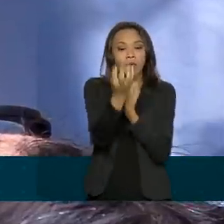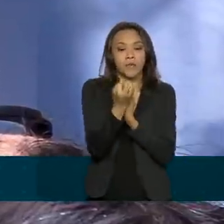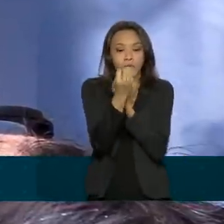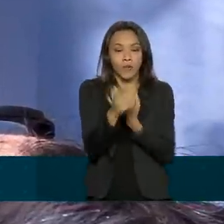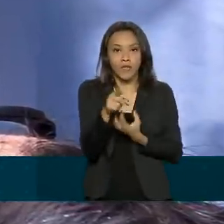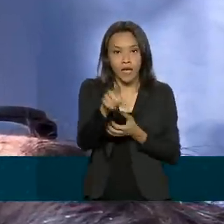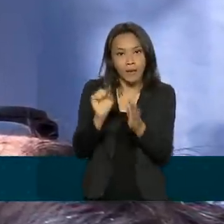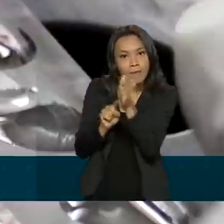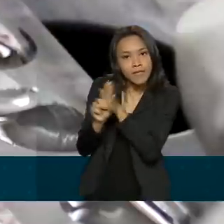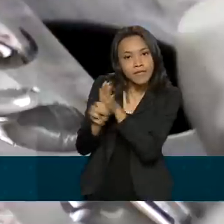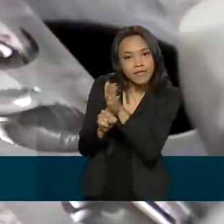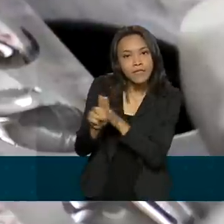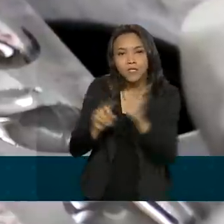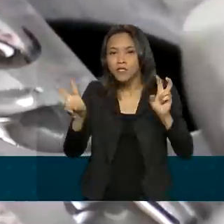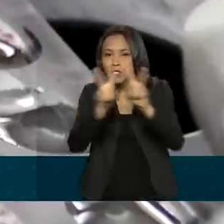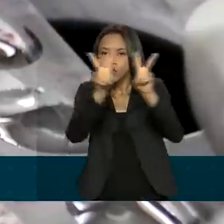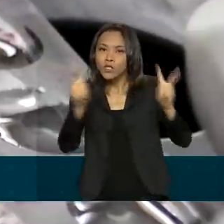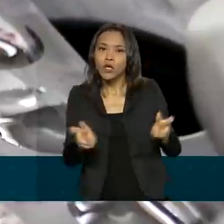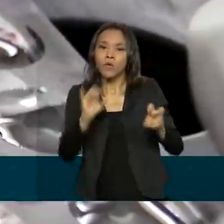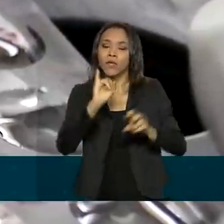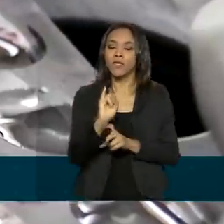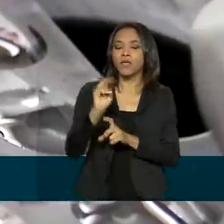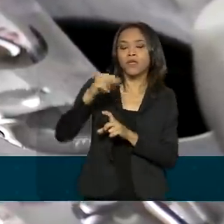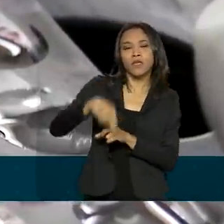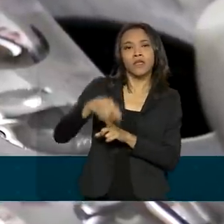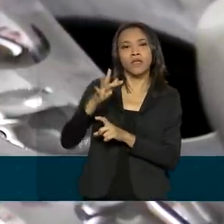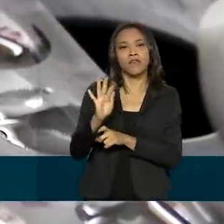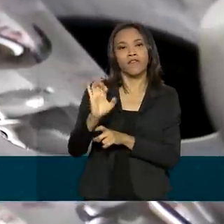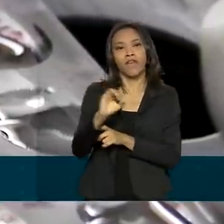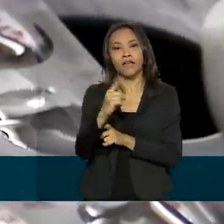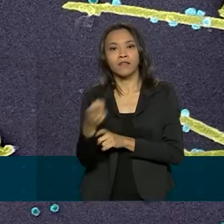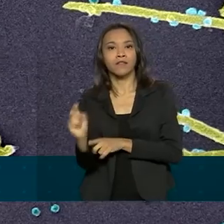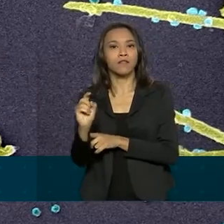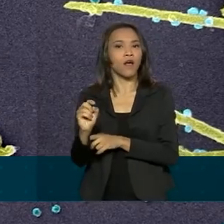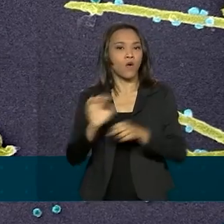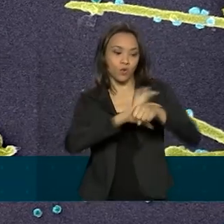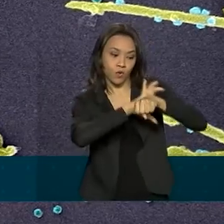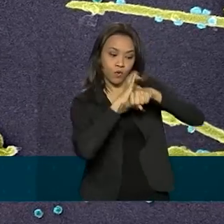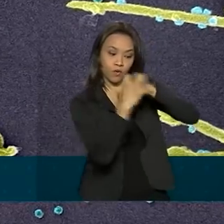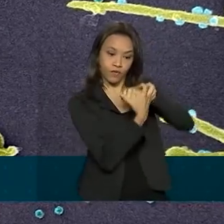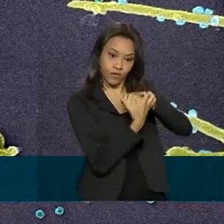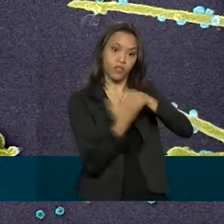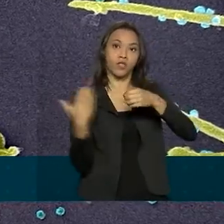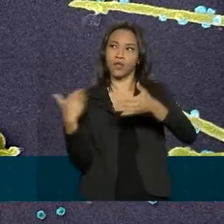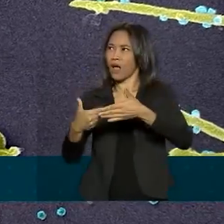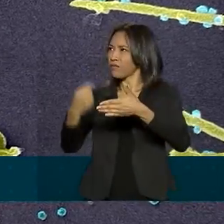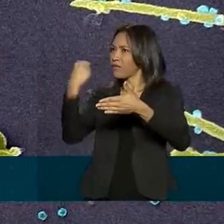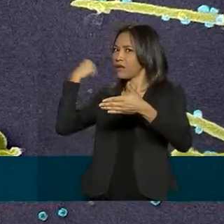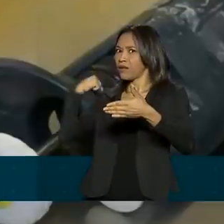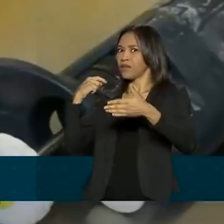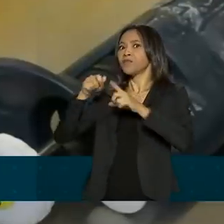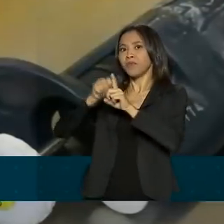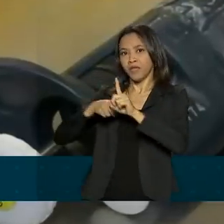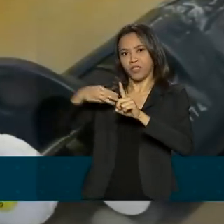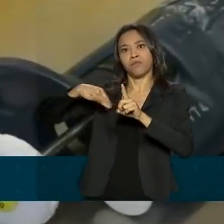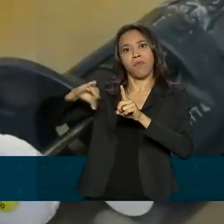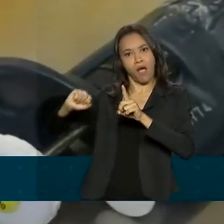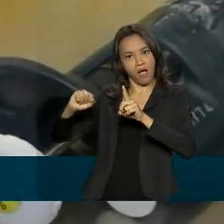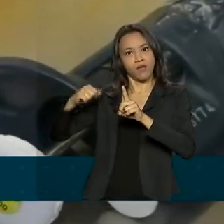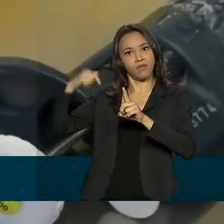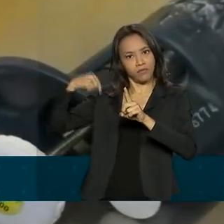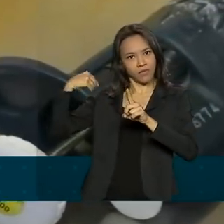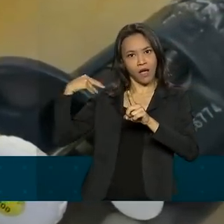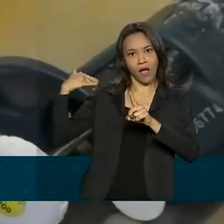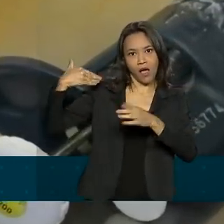Prevalência de Infecção por Covid-19 no Brasil, que está em andamento desde maio deste ano. O estudo